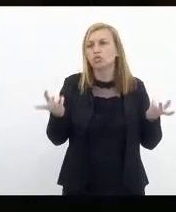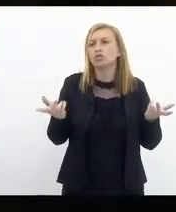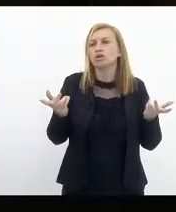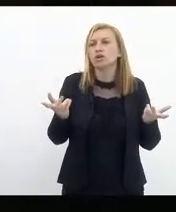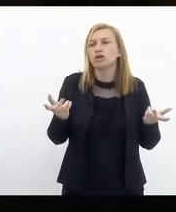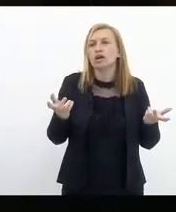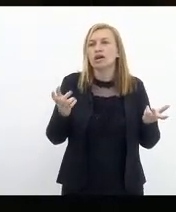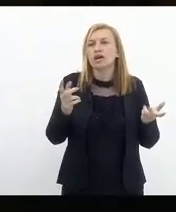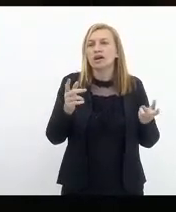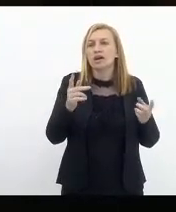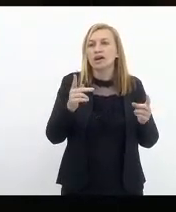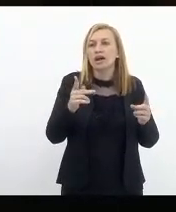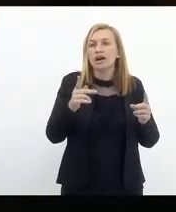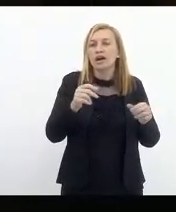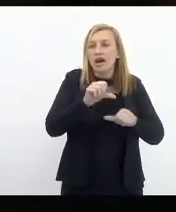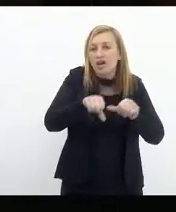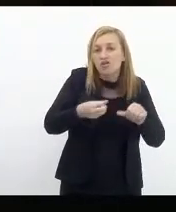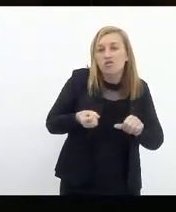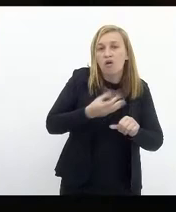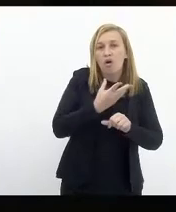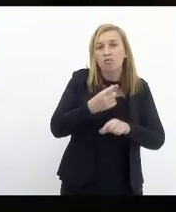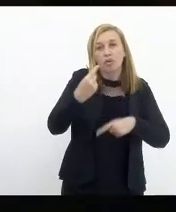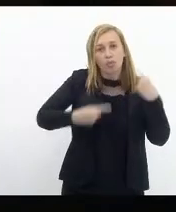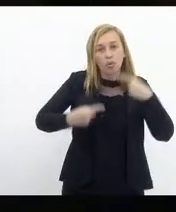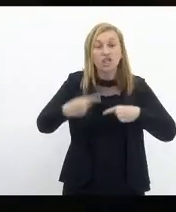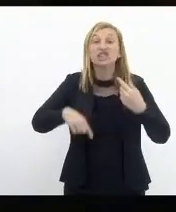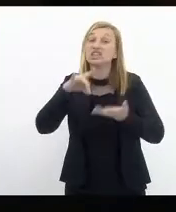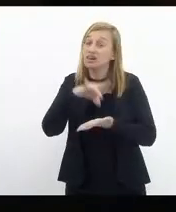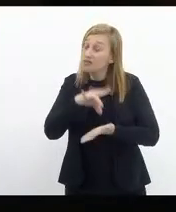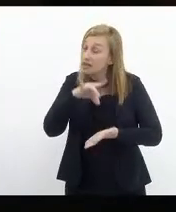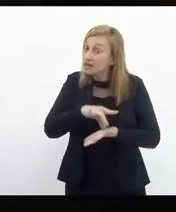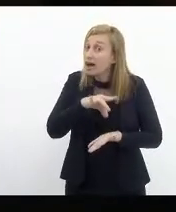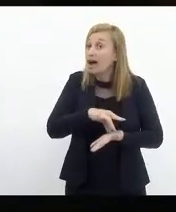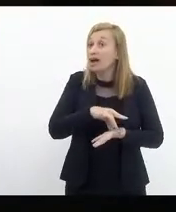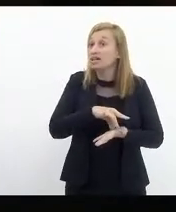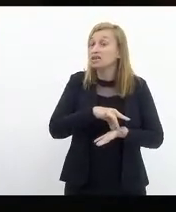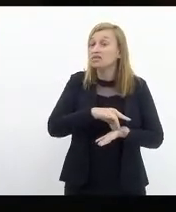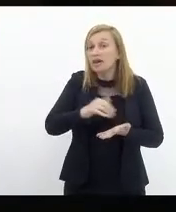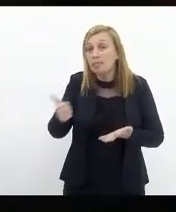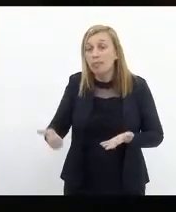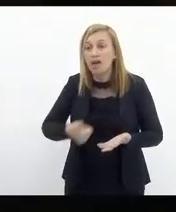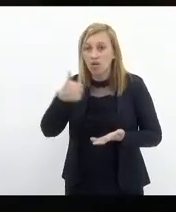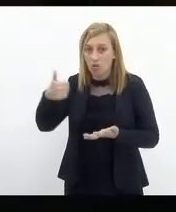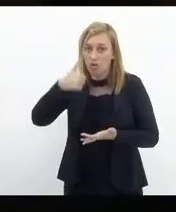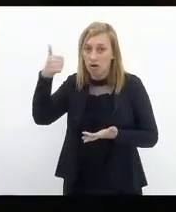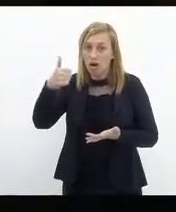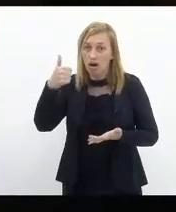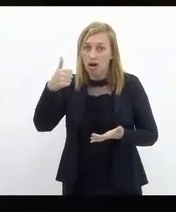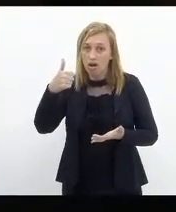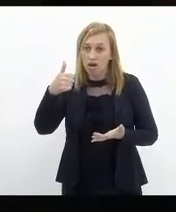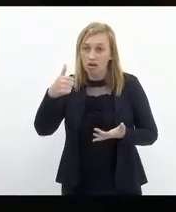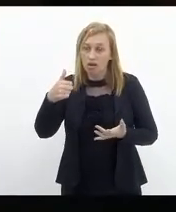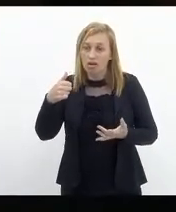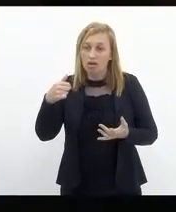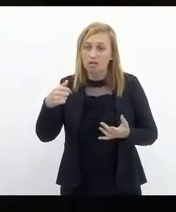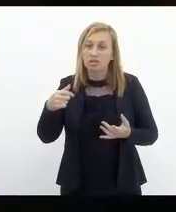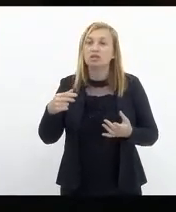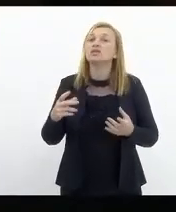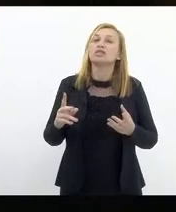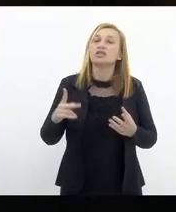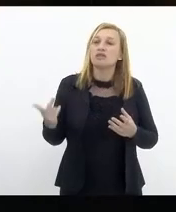reforma política que, na verdade, vem a enriquecer e dar prioridade a grandes